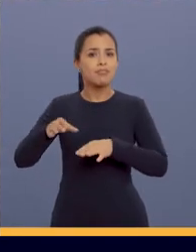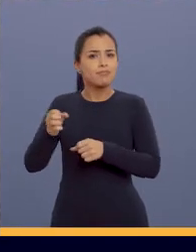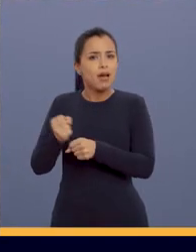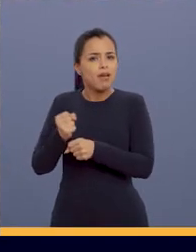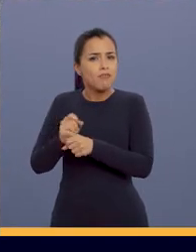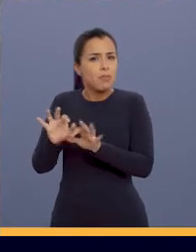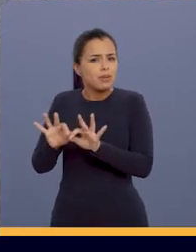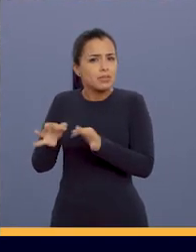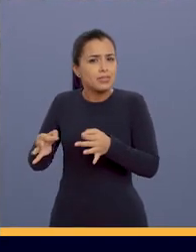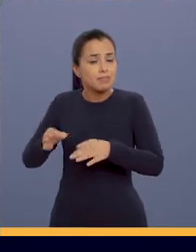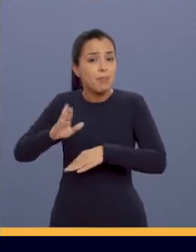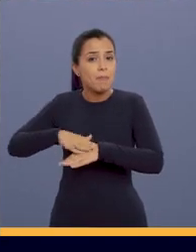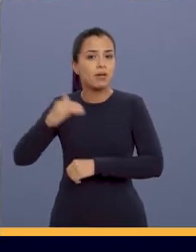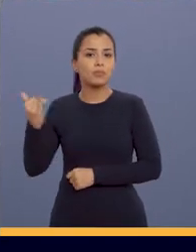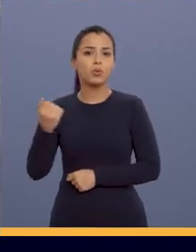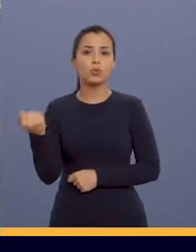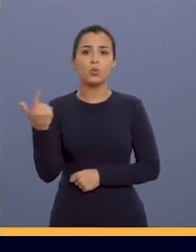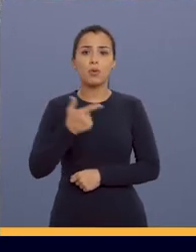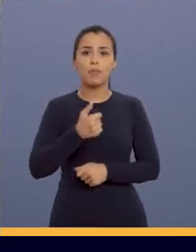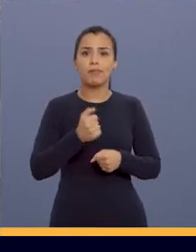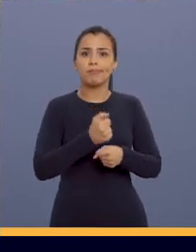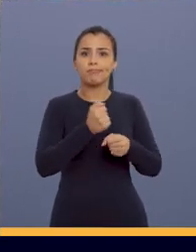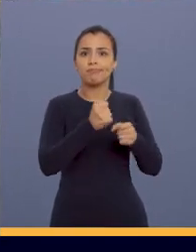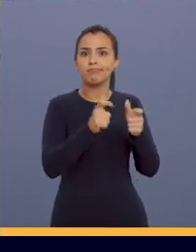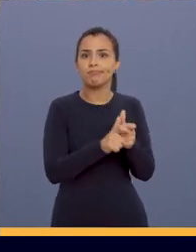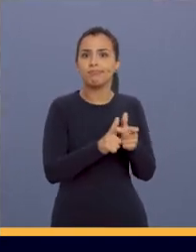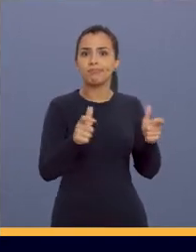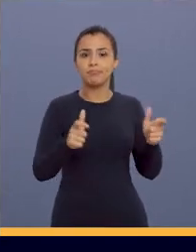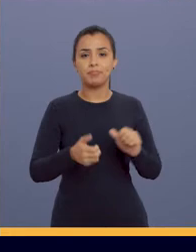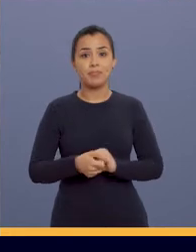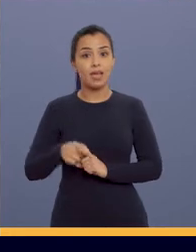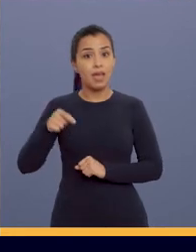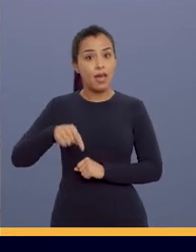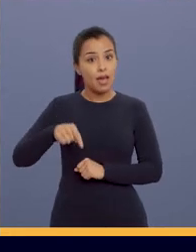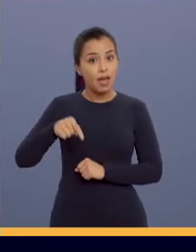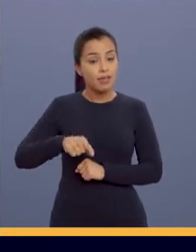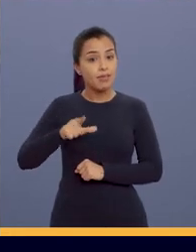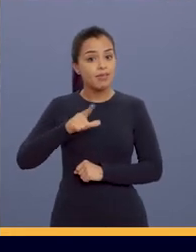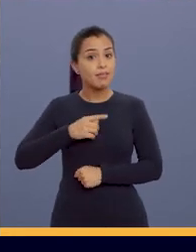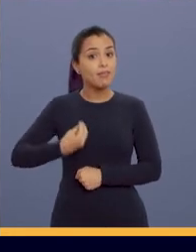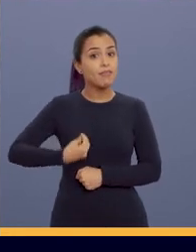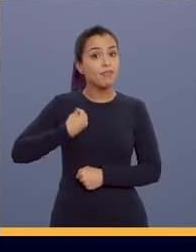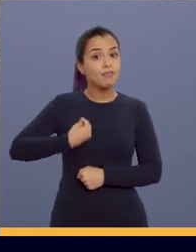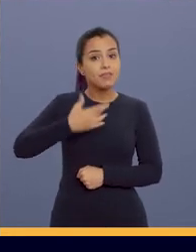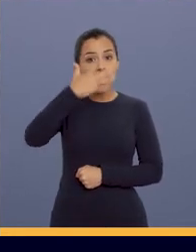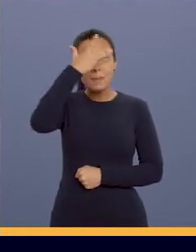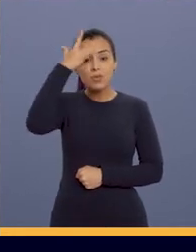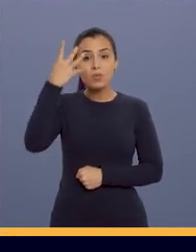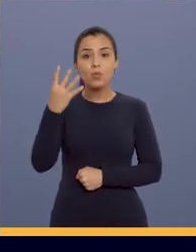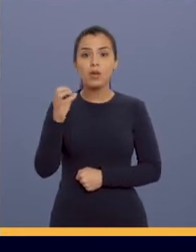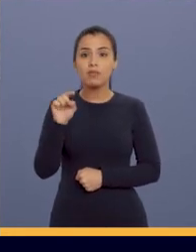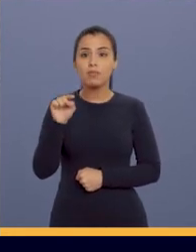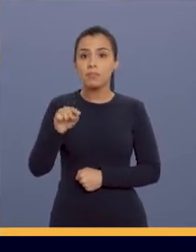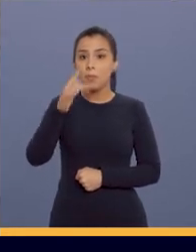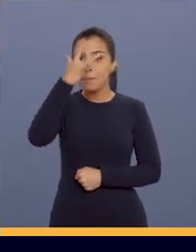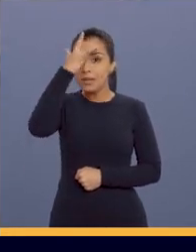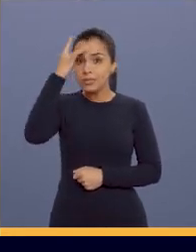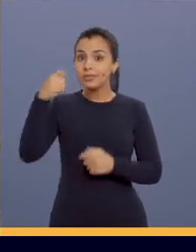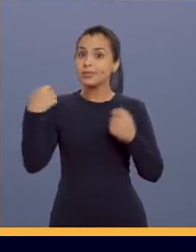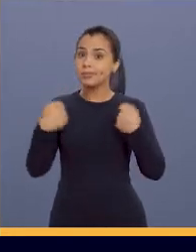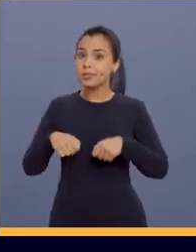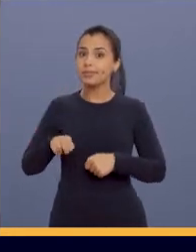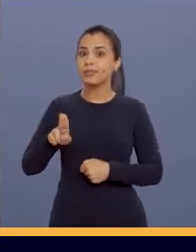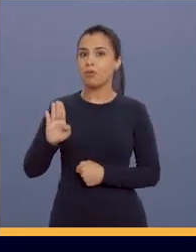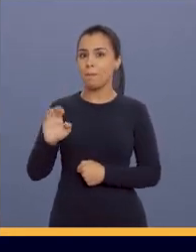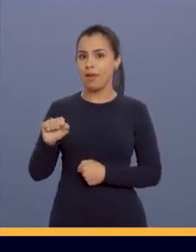pequena reforma que é mais importante do que uma grande obra. Aqui a gente mexe com a vida de 40 mil pessoas que